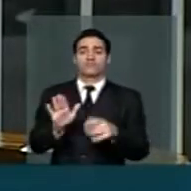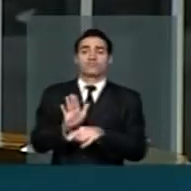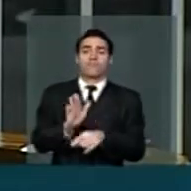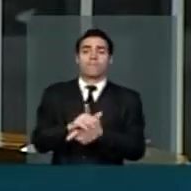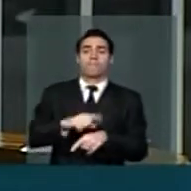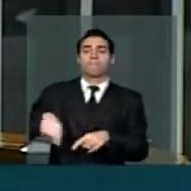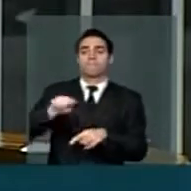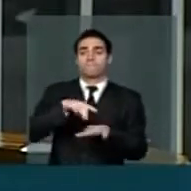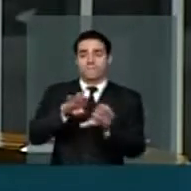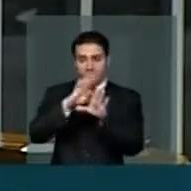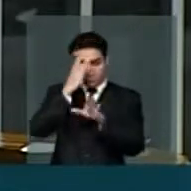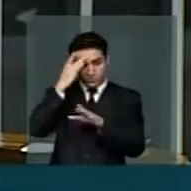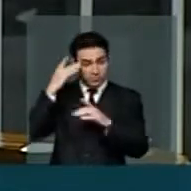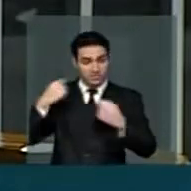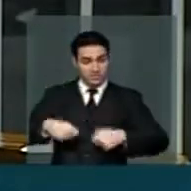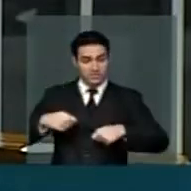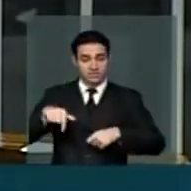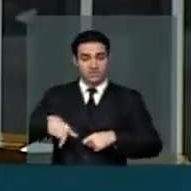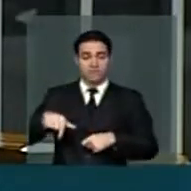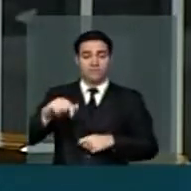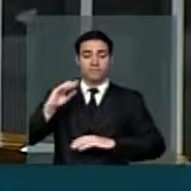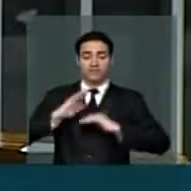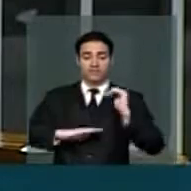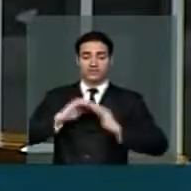desta profissão.